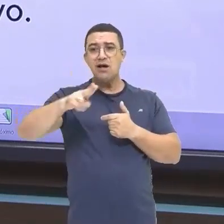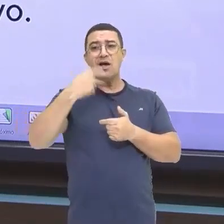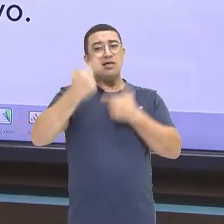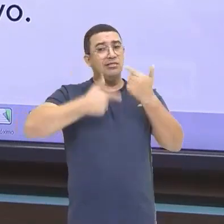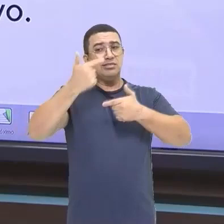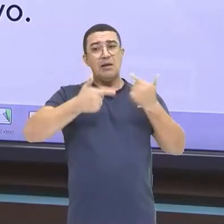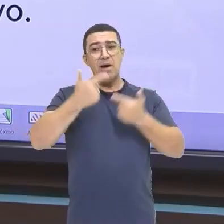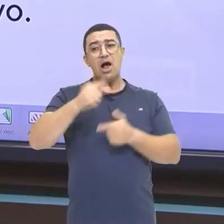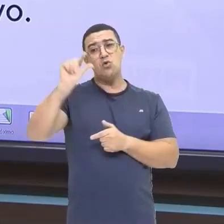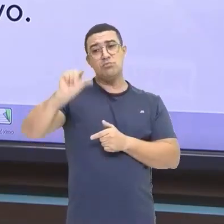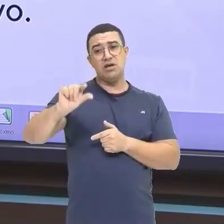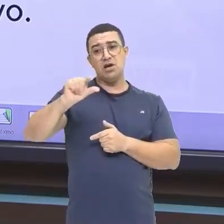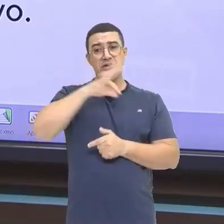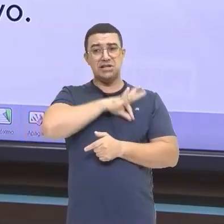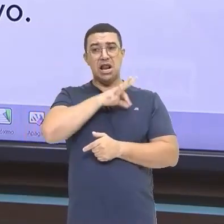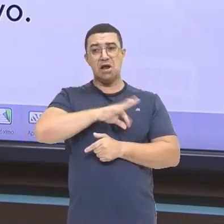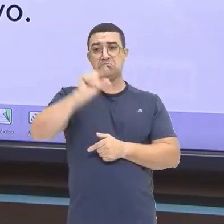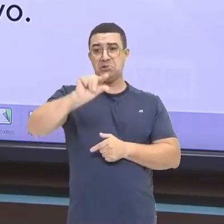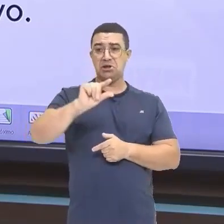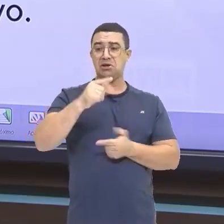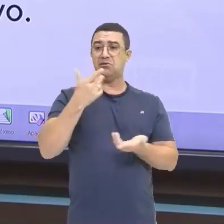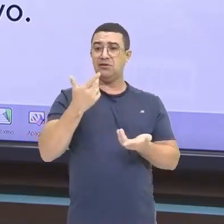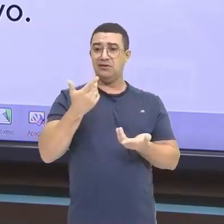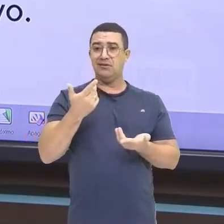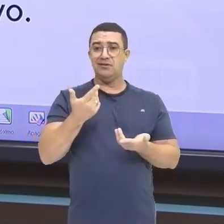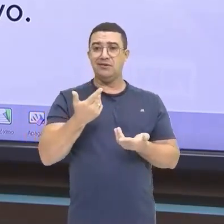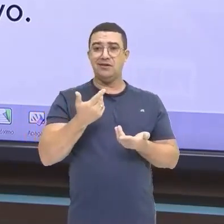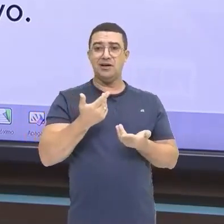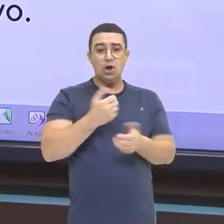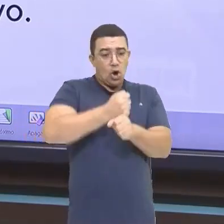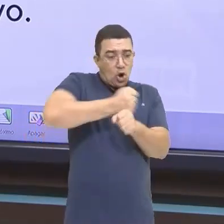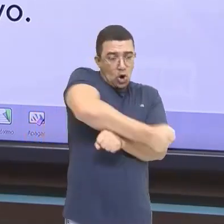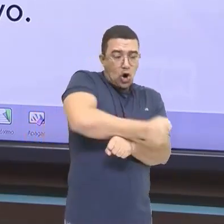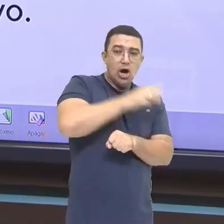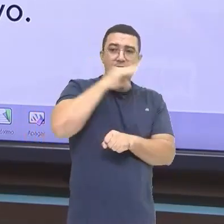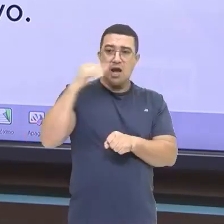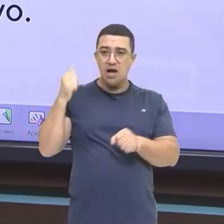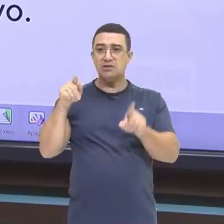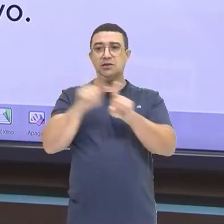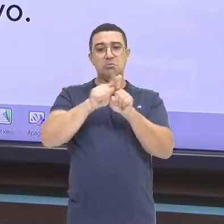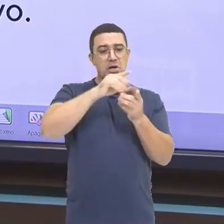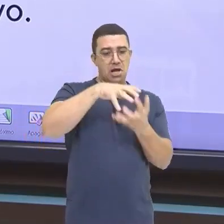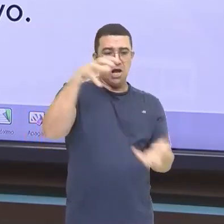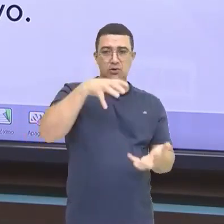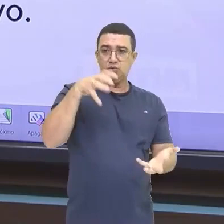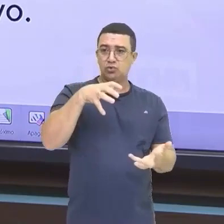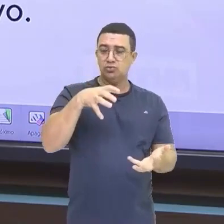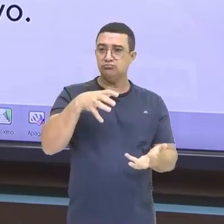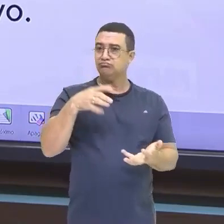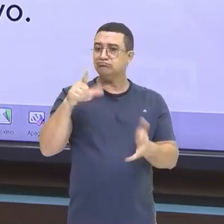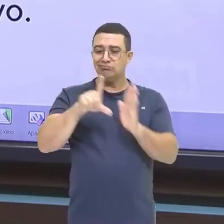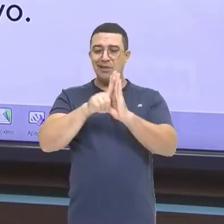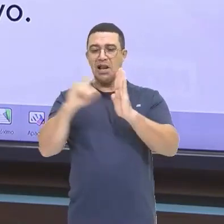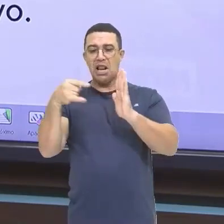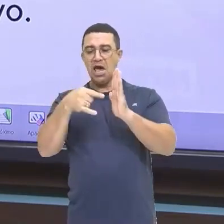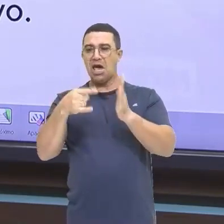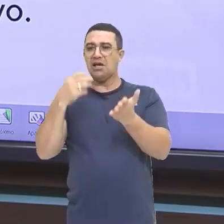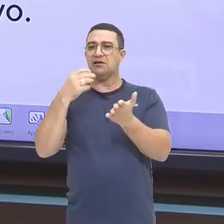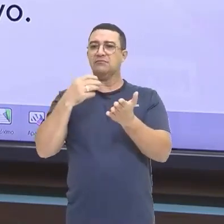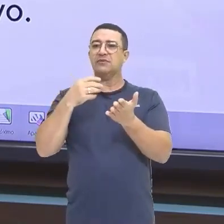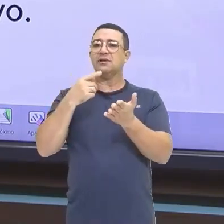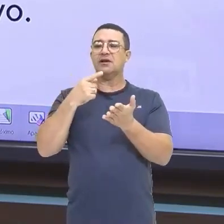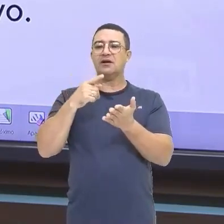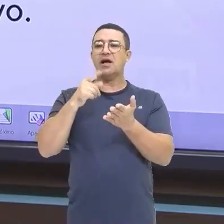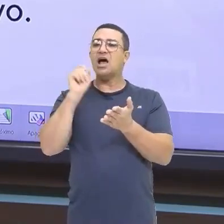Por ser aí uma mão de obra mais barata Onde ele não tem ali Ele não é regido pelas leis trabalhistas